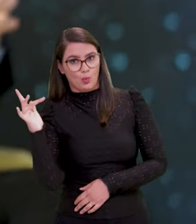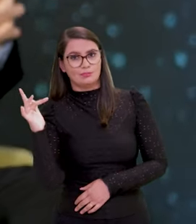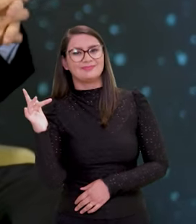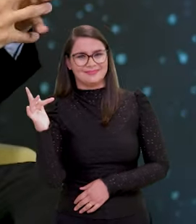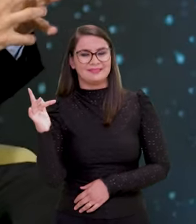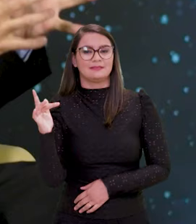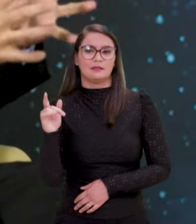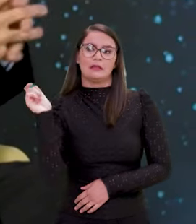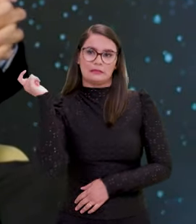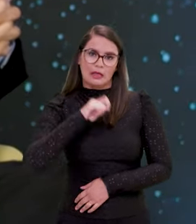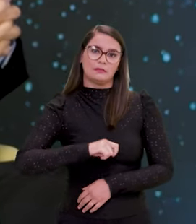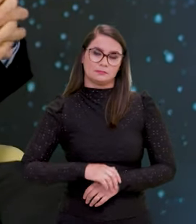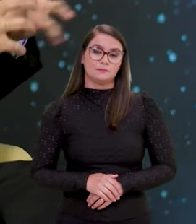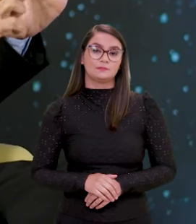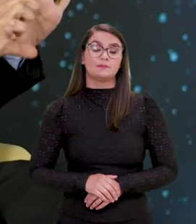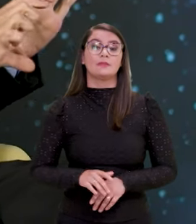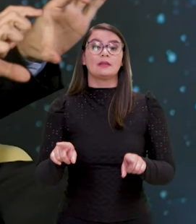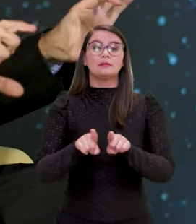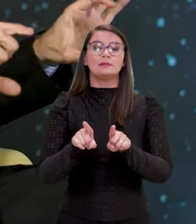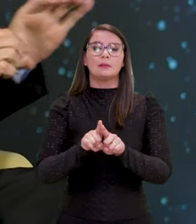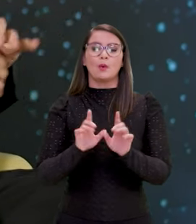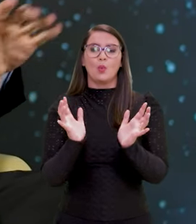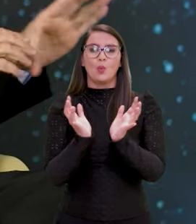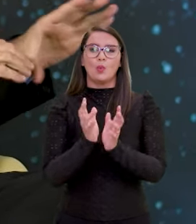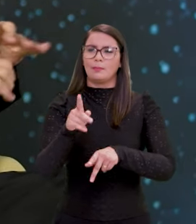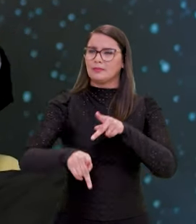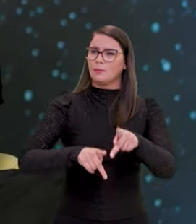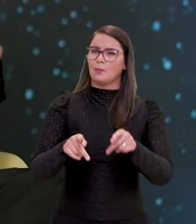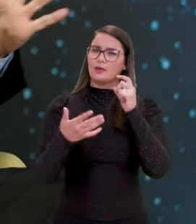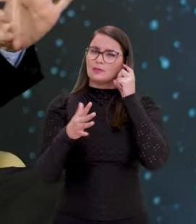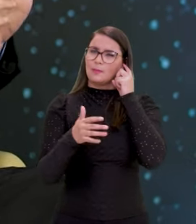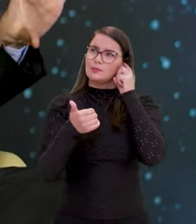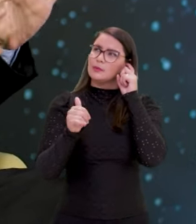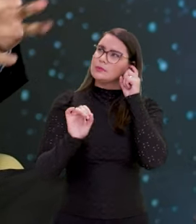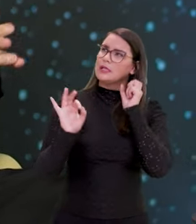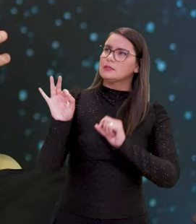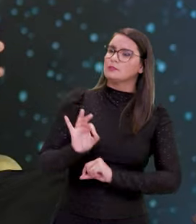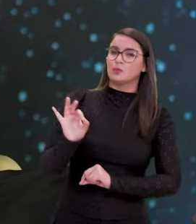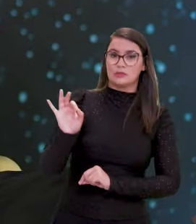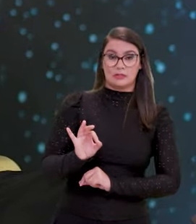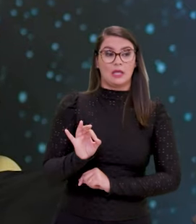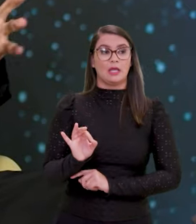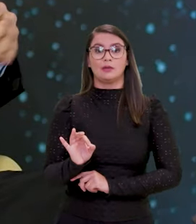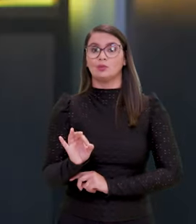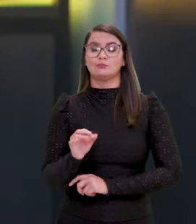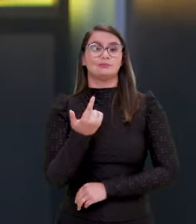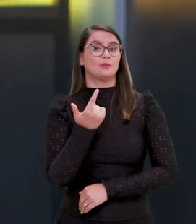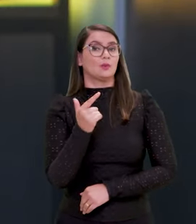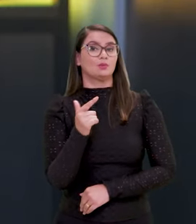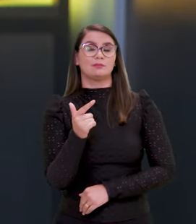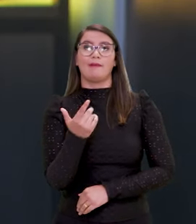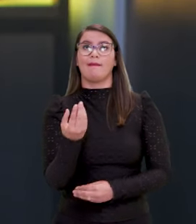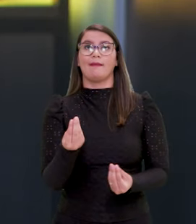pessoa, cidadão, possa estar fazendo. E também uma faixa da população, cerca de 10%, pouco mais de 10%, que não